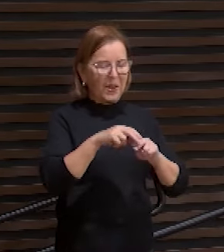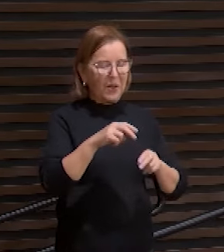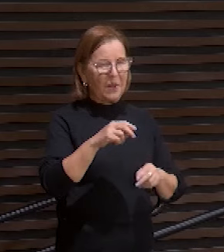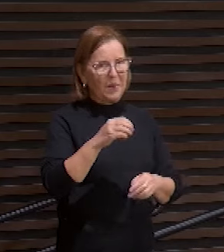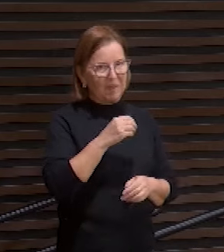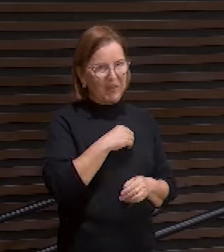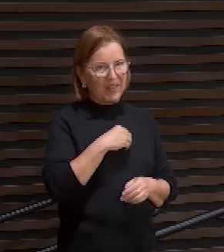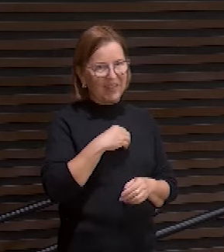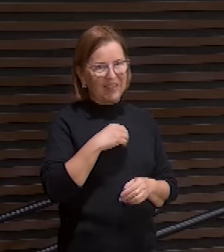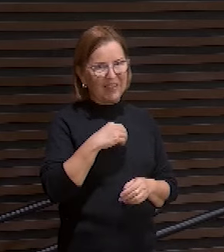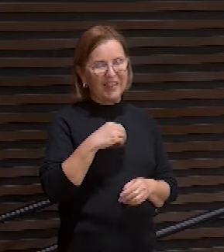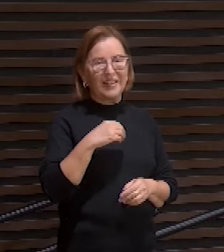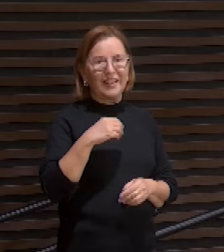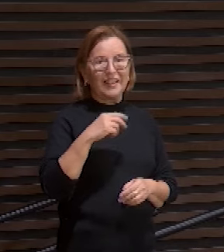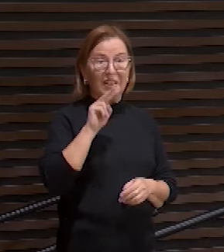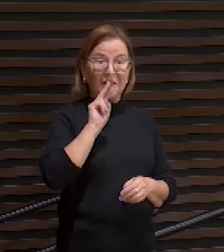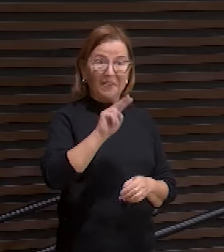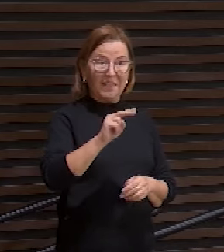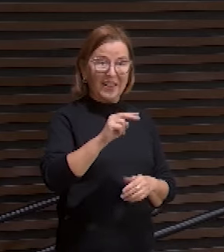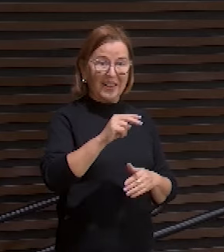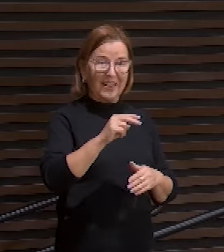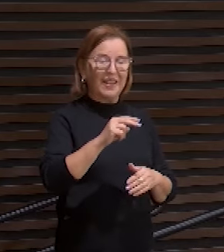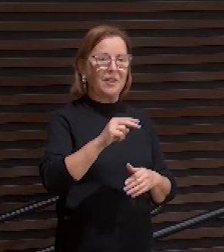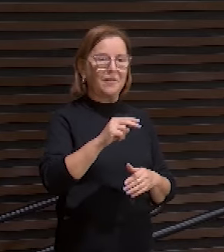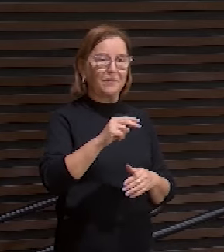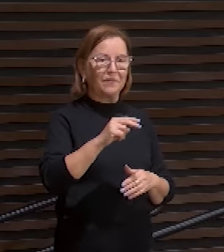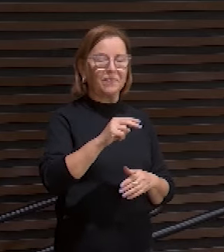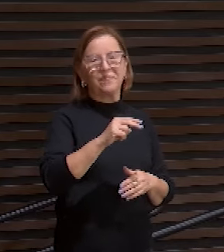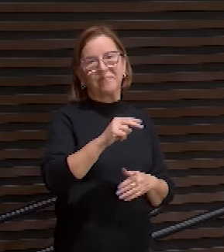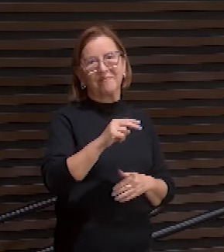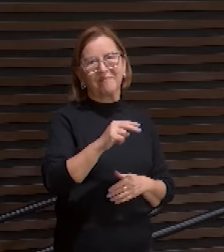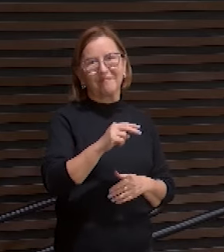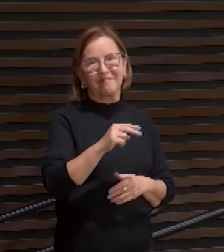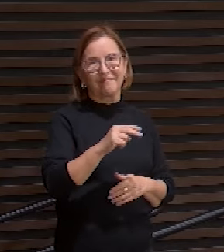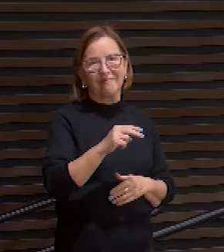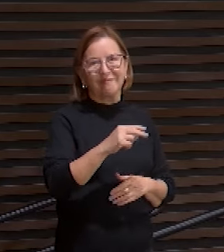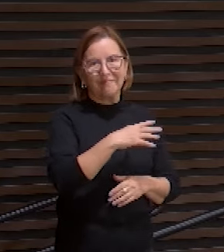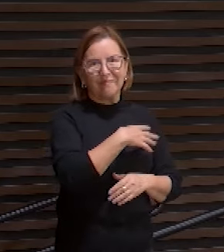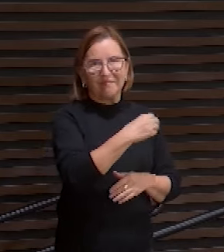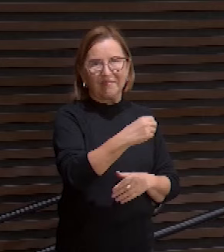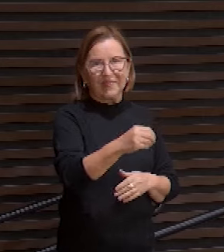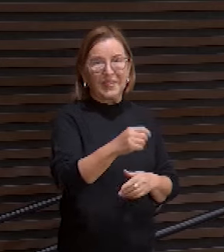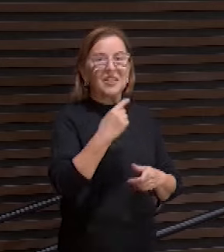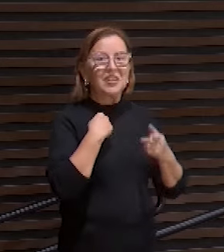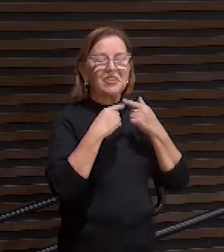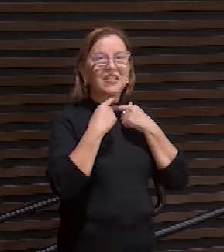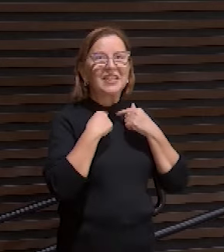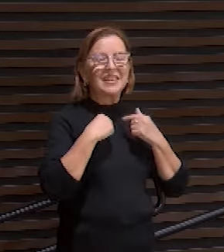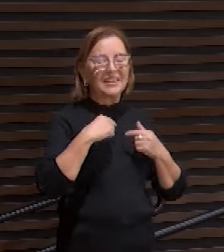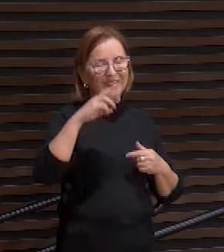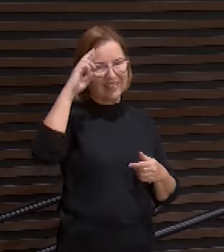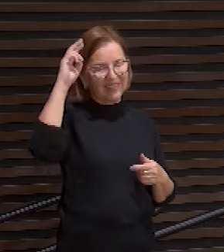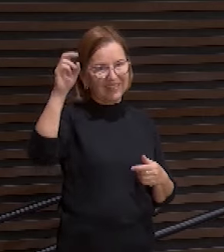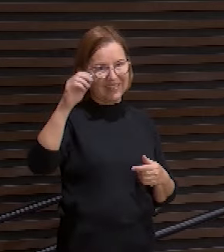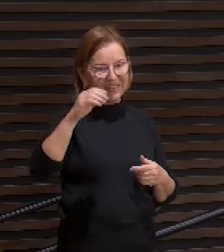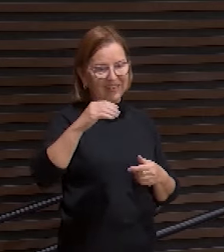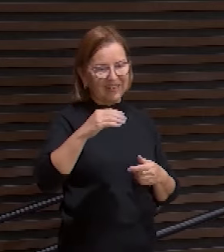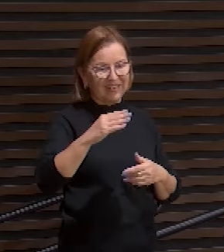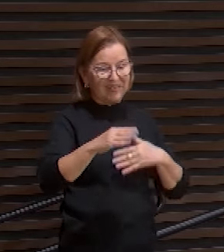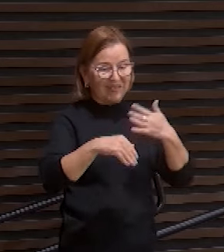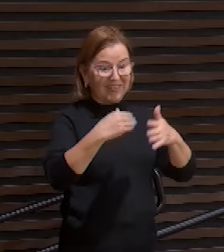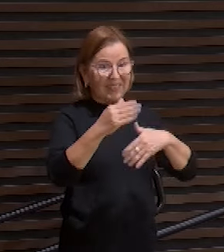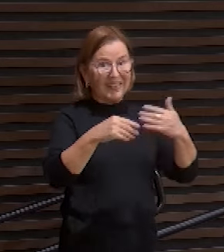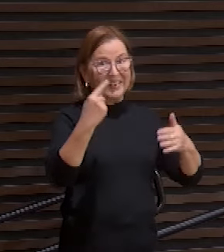posteridade e prolongará os seus dias e a vontade do senhor prosperará nas suas mãos aqui é